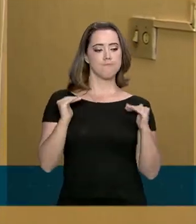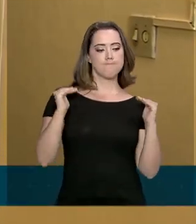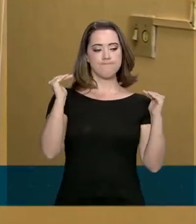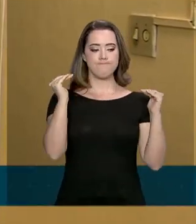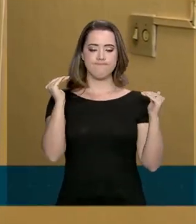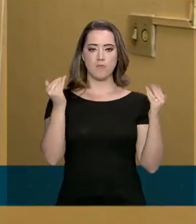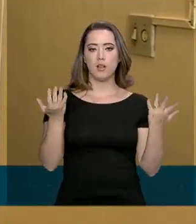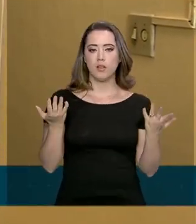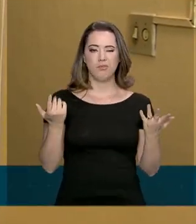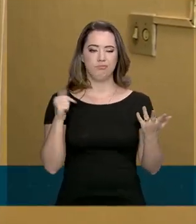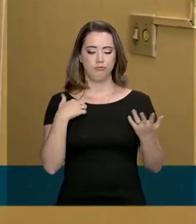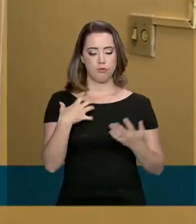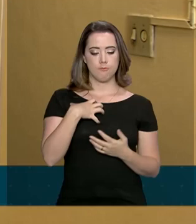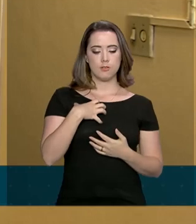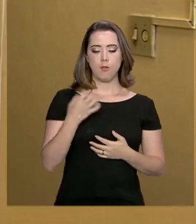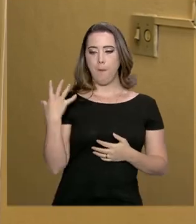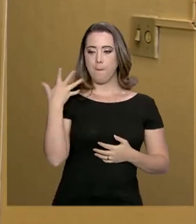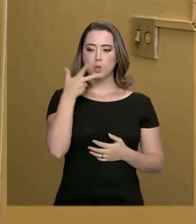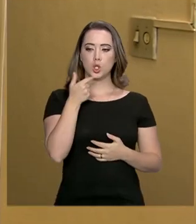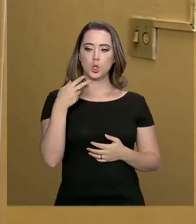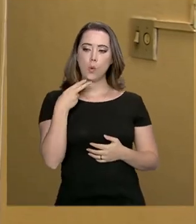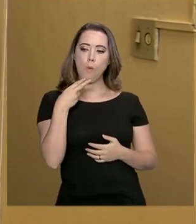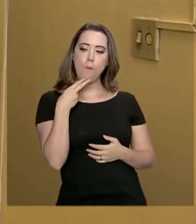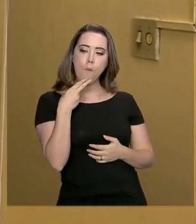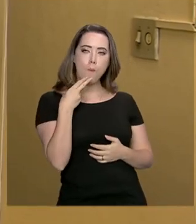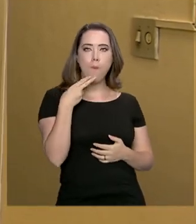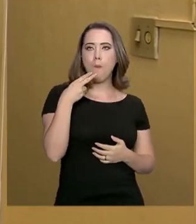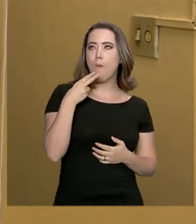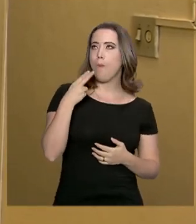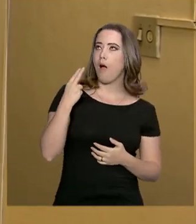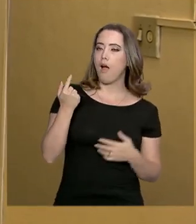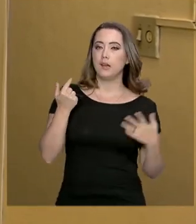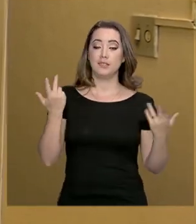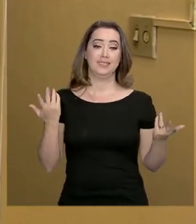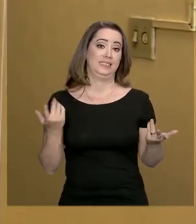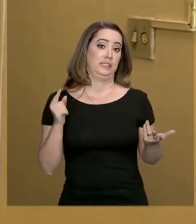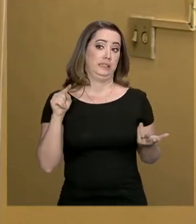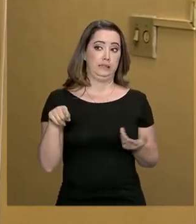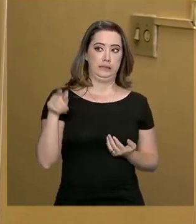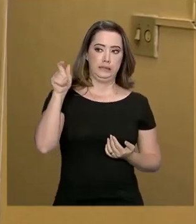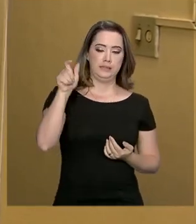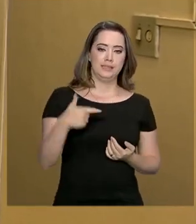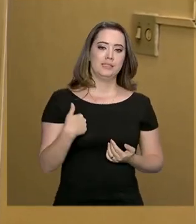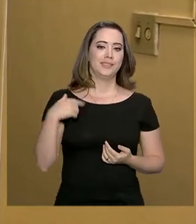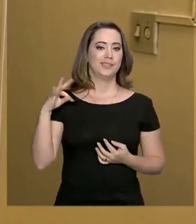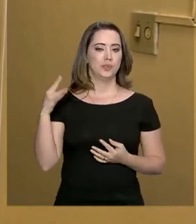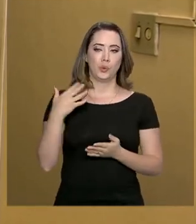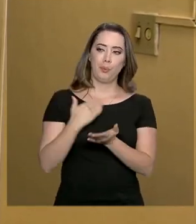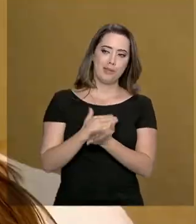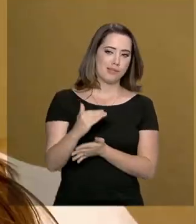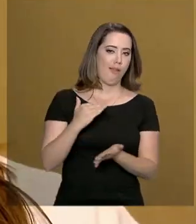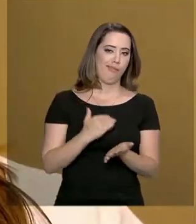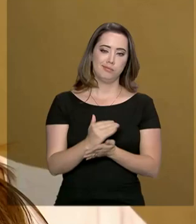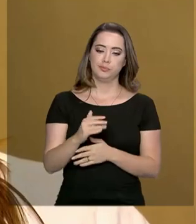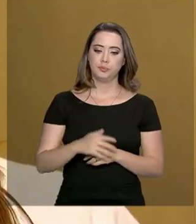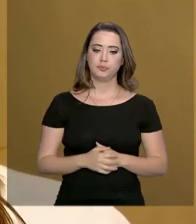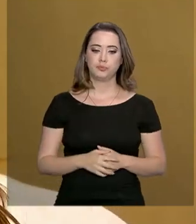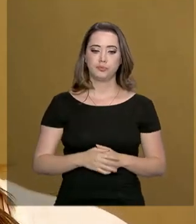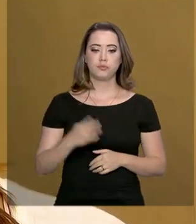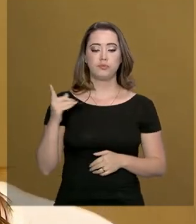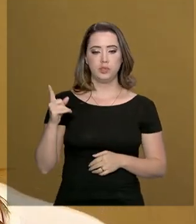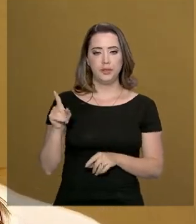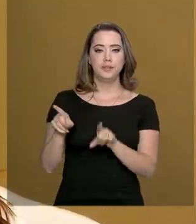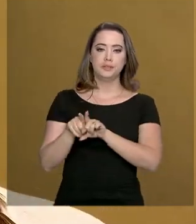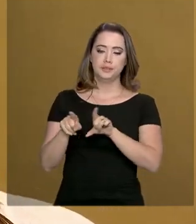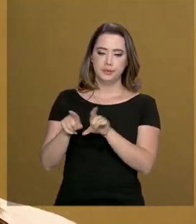Então aquela coisa de querer ser bonitinho, fumar cigarrinho. Foi aí que comecei toda essa brincadeira. A Zenaide